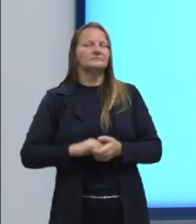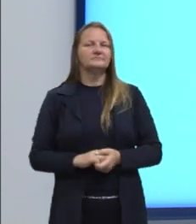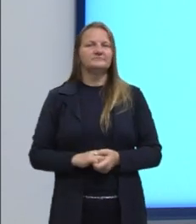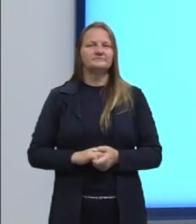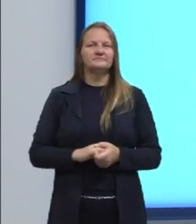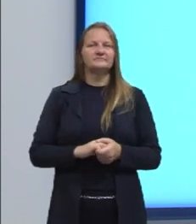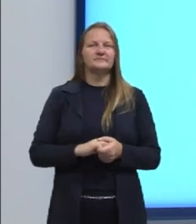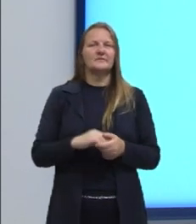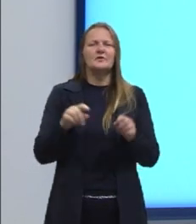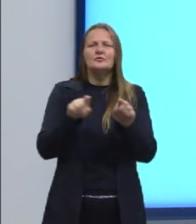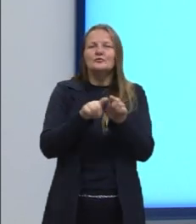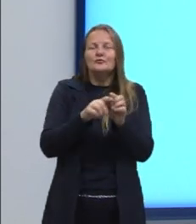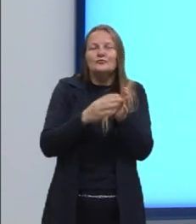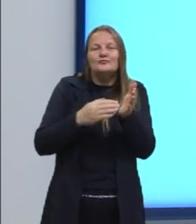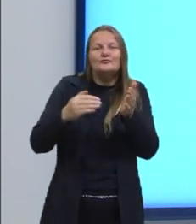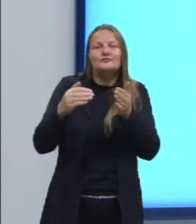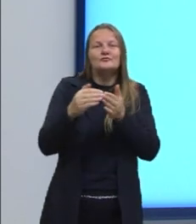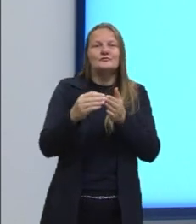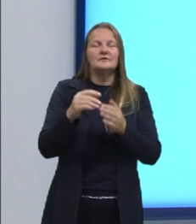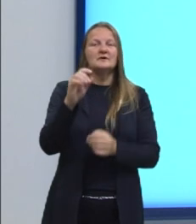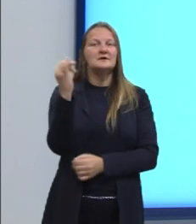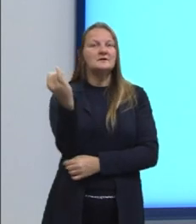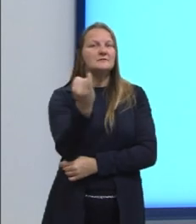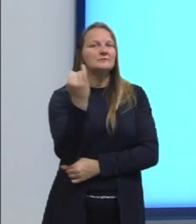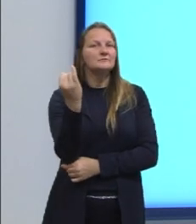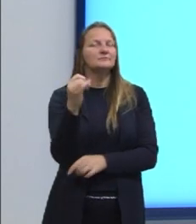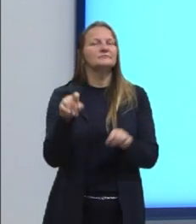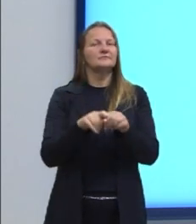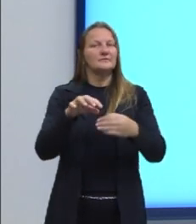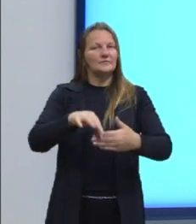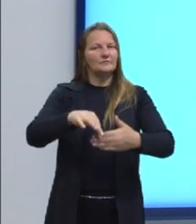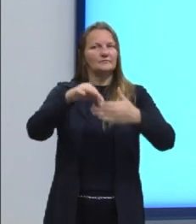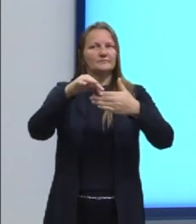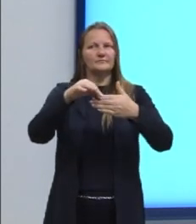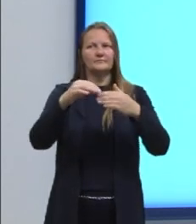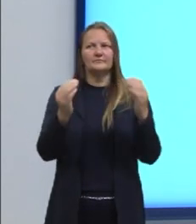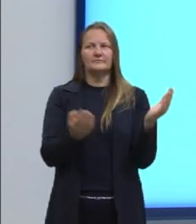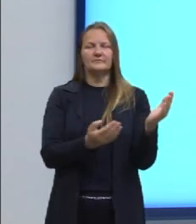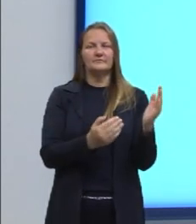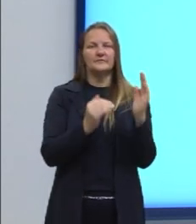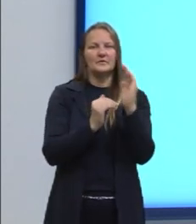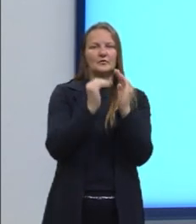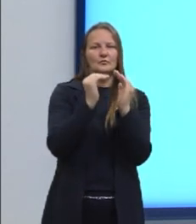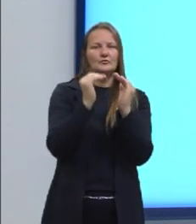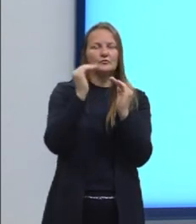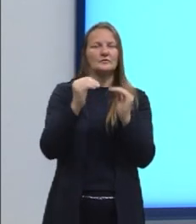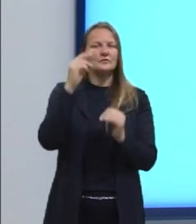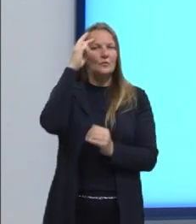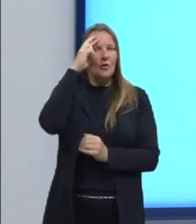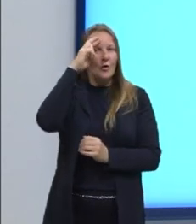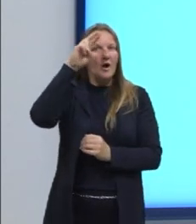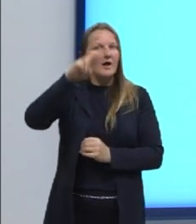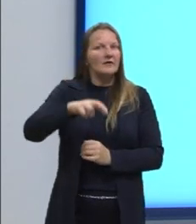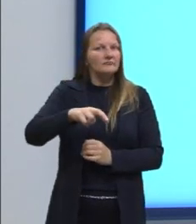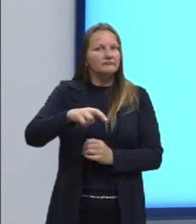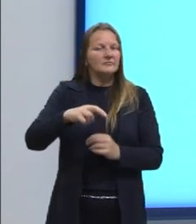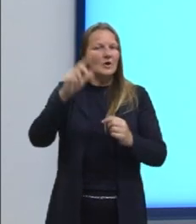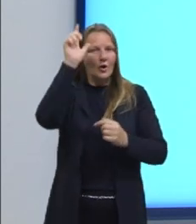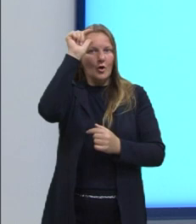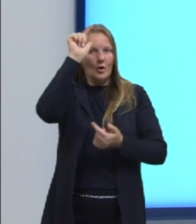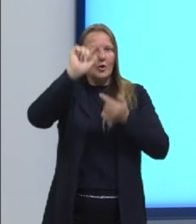das matrizes. Importante também destacar escala, raciocínio lógico,